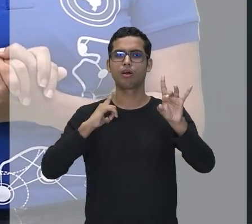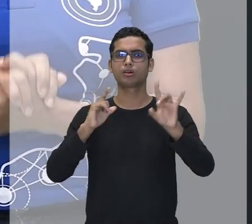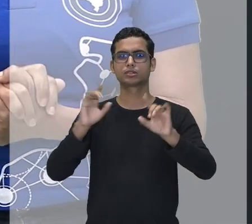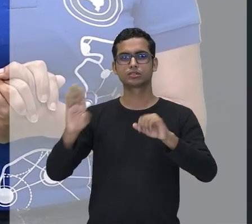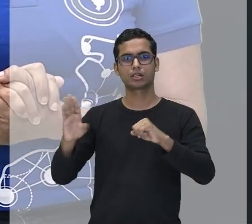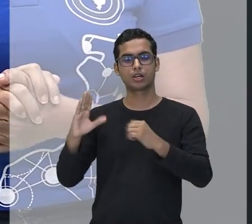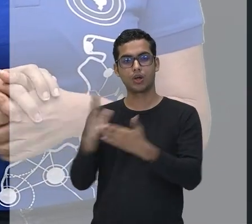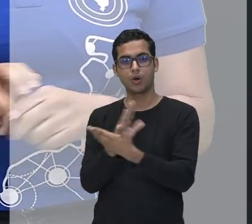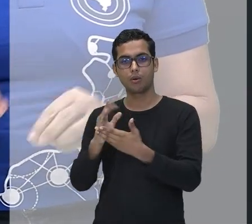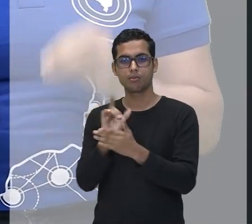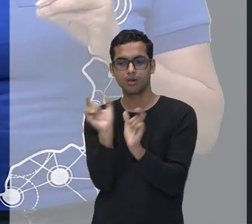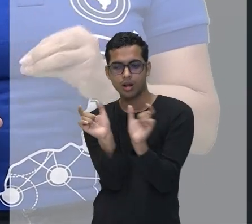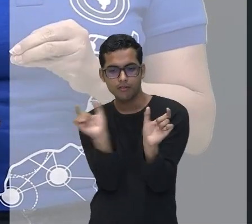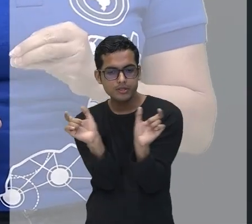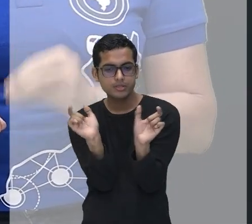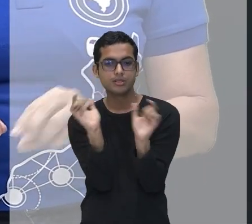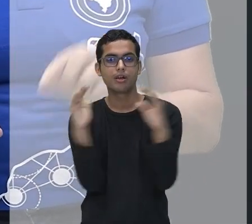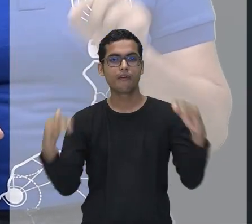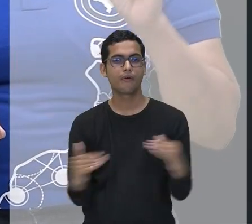prestar bastante atenção.